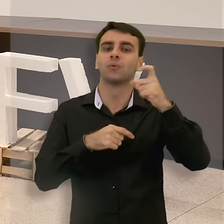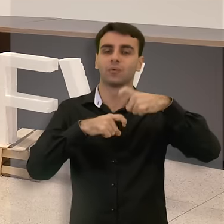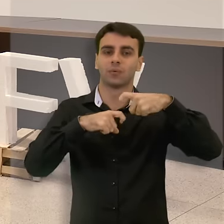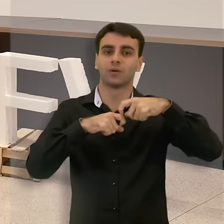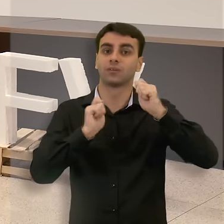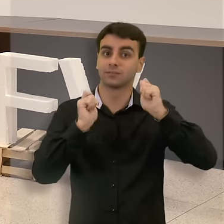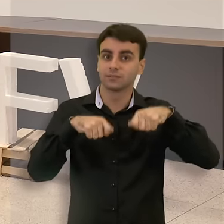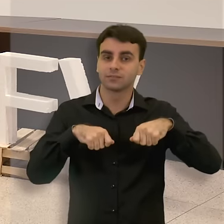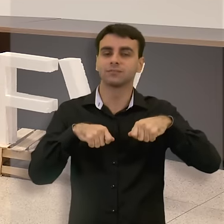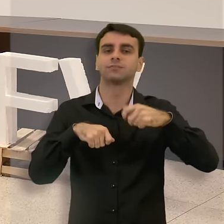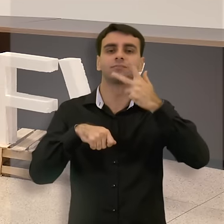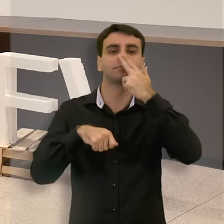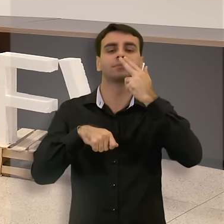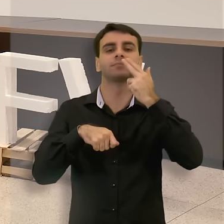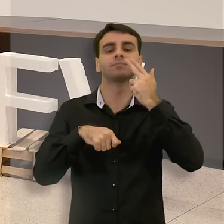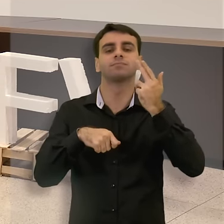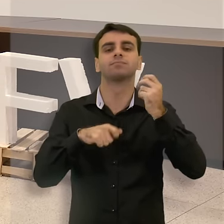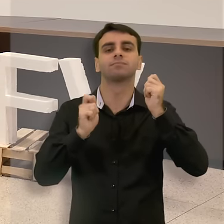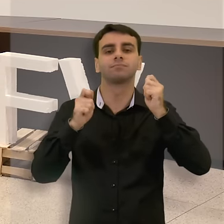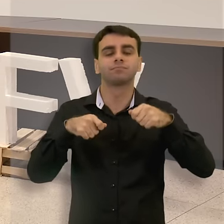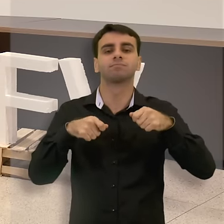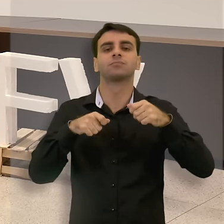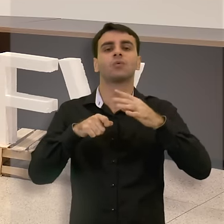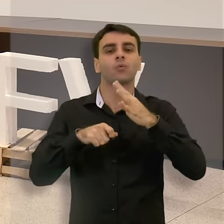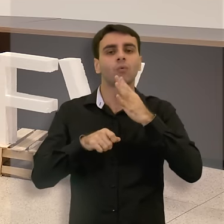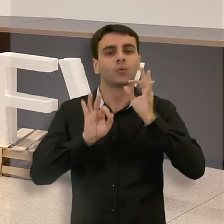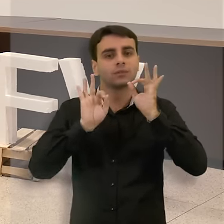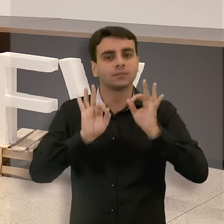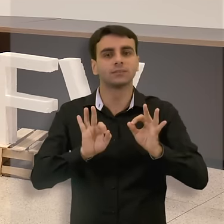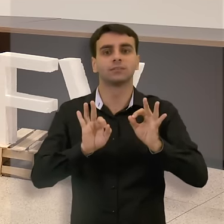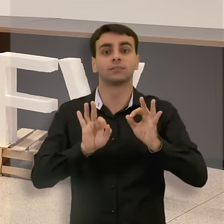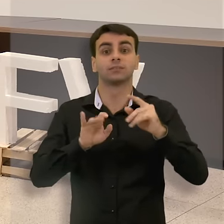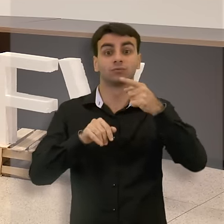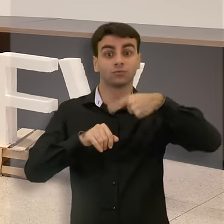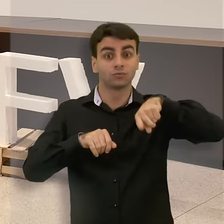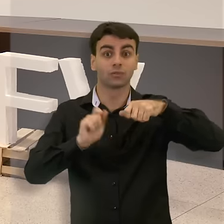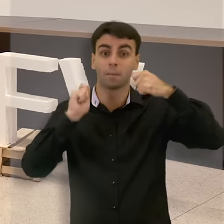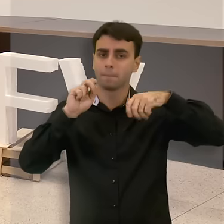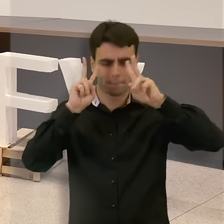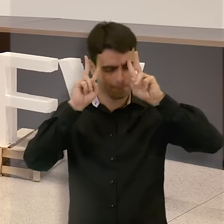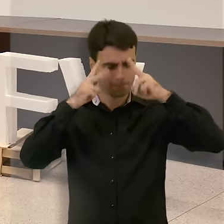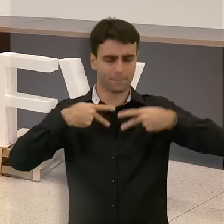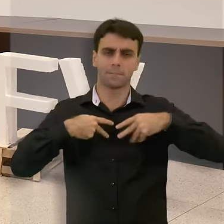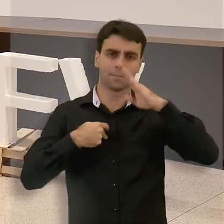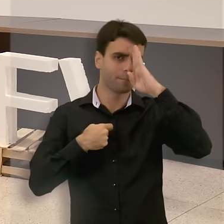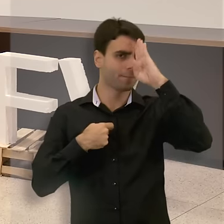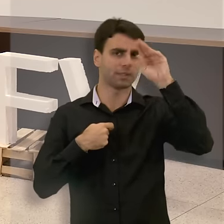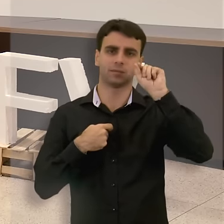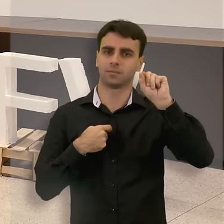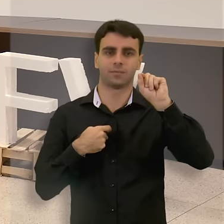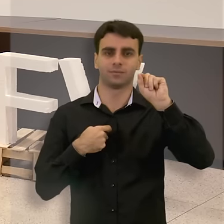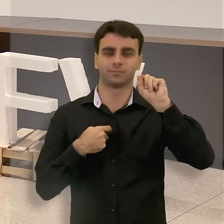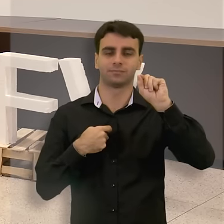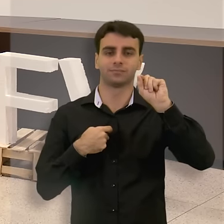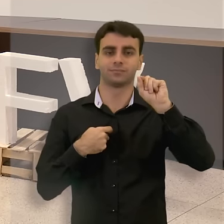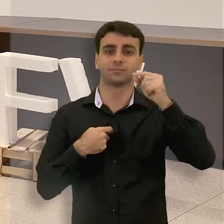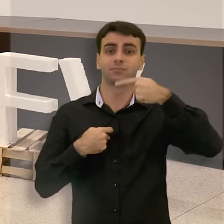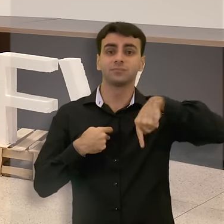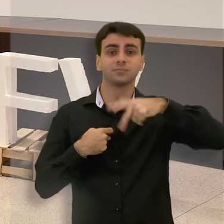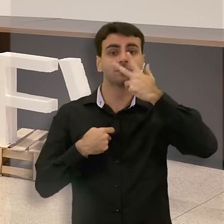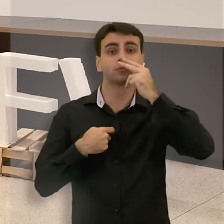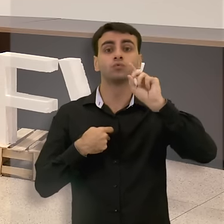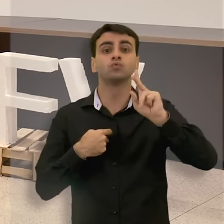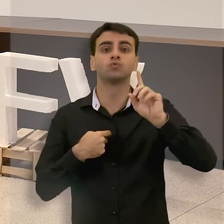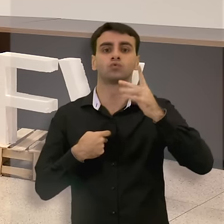aquela que vai se apoiar no reconhecimento de que aquilo que nos torna humanos não é a nossa